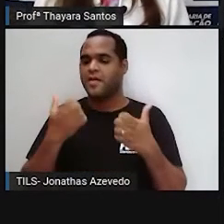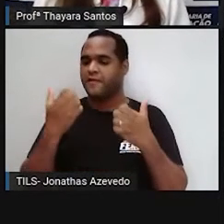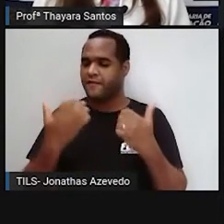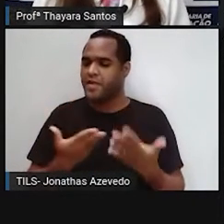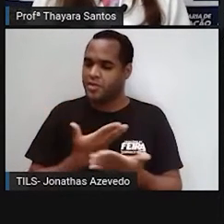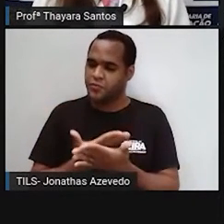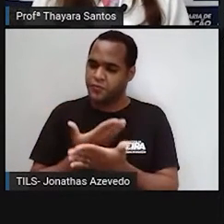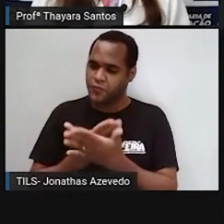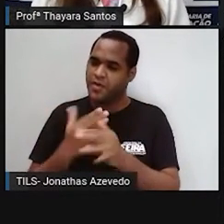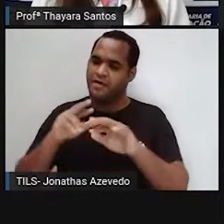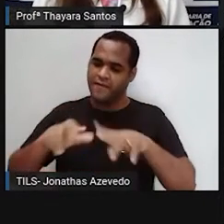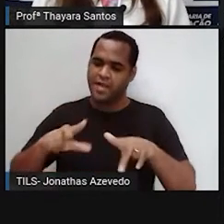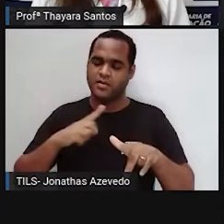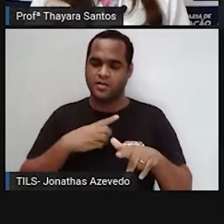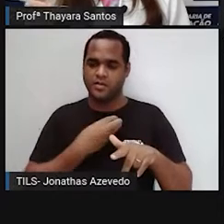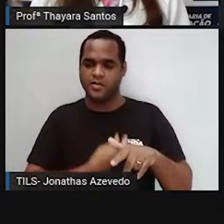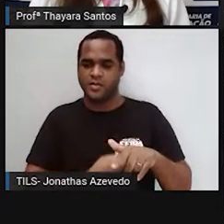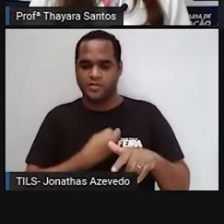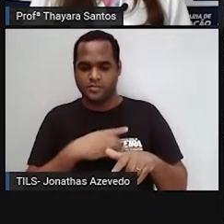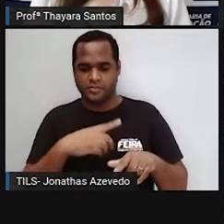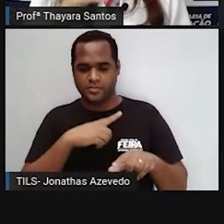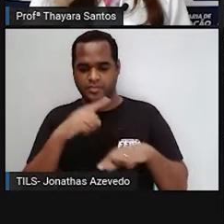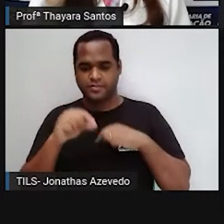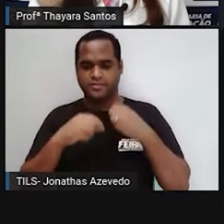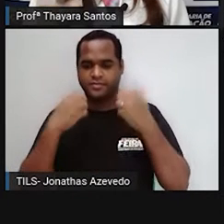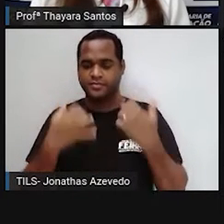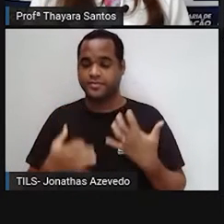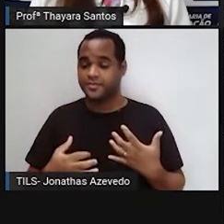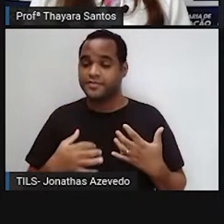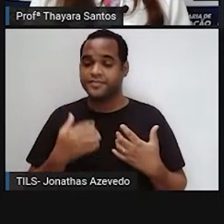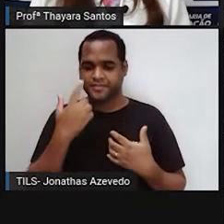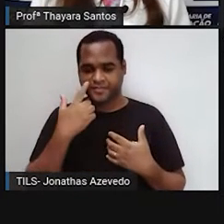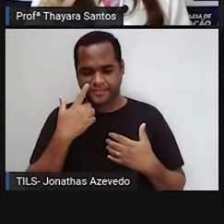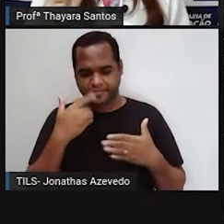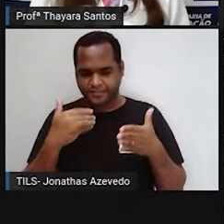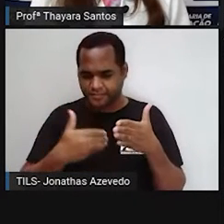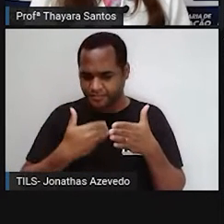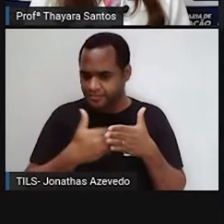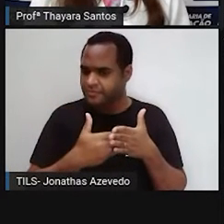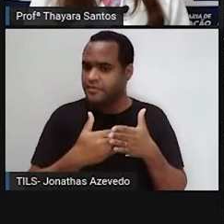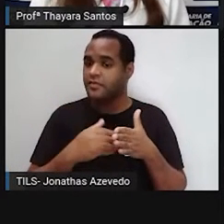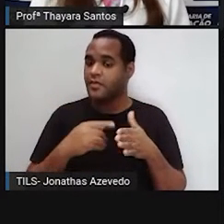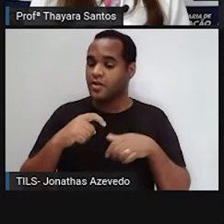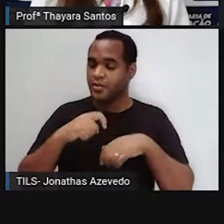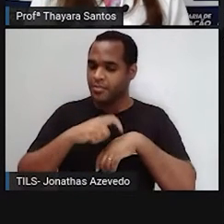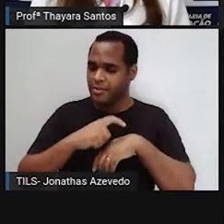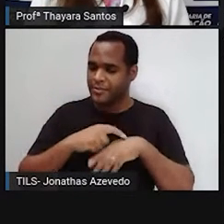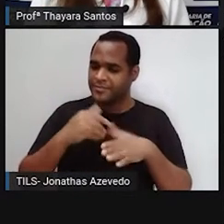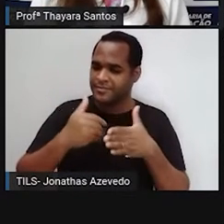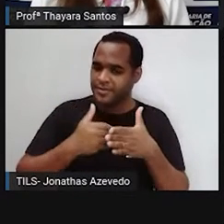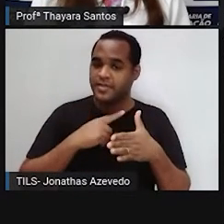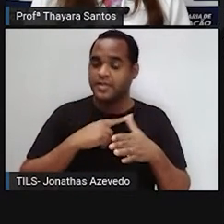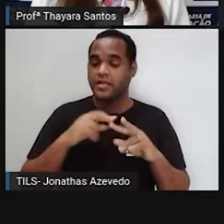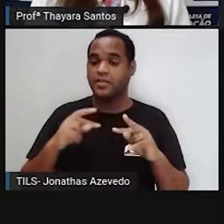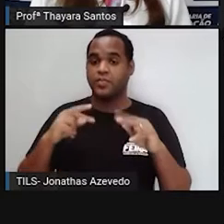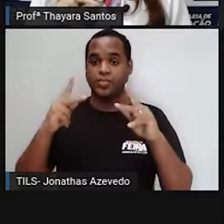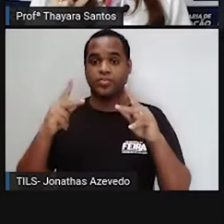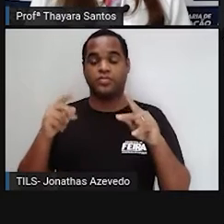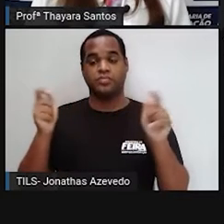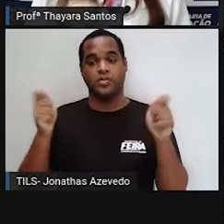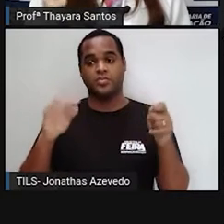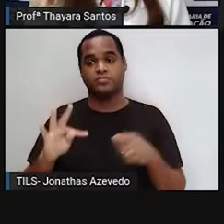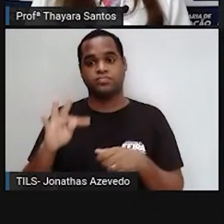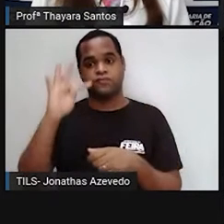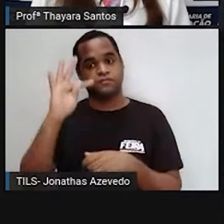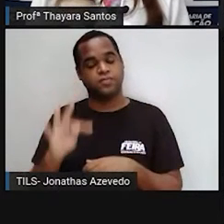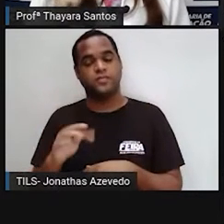estudos aí que existem, a gente vê que em um curto período de tempo, a temperatura no nosso planeta tem aumentado muito. E